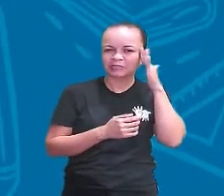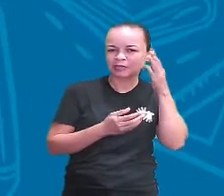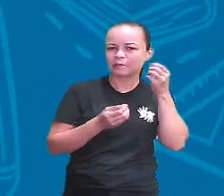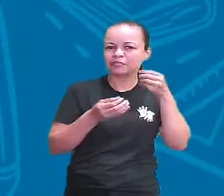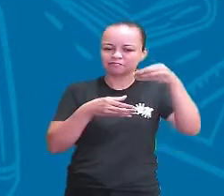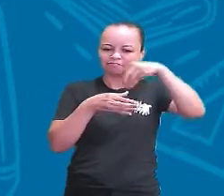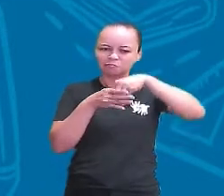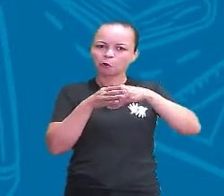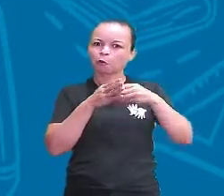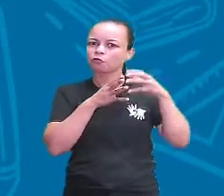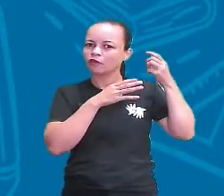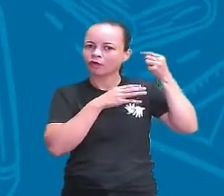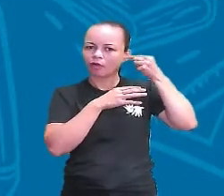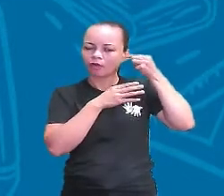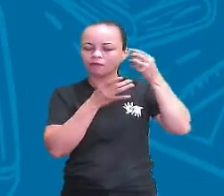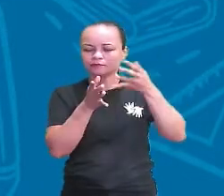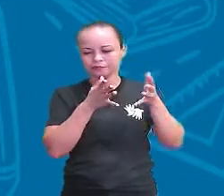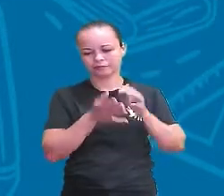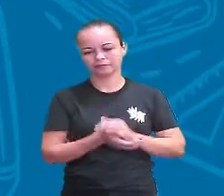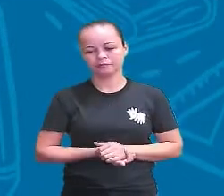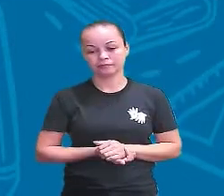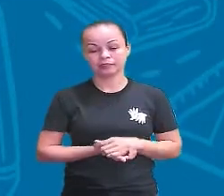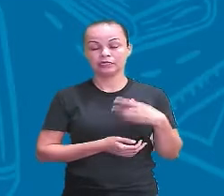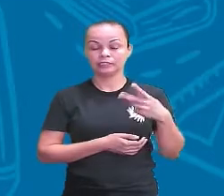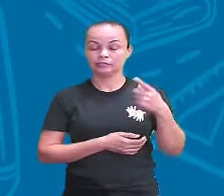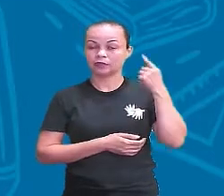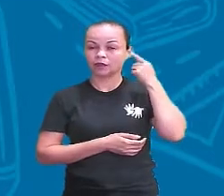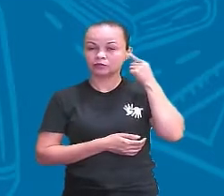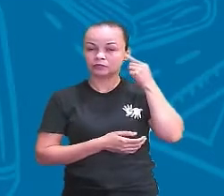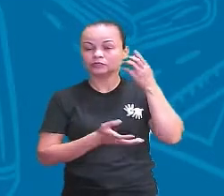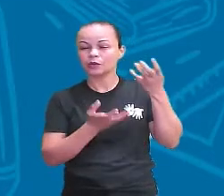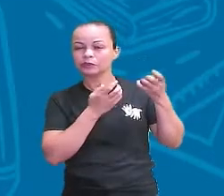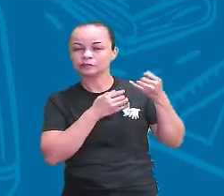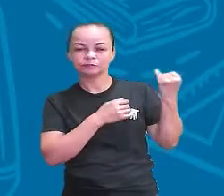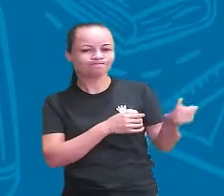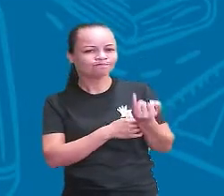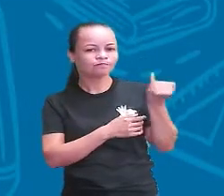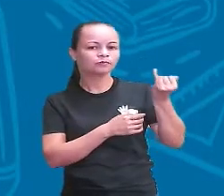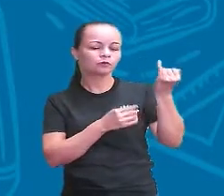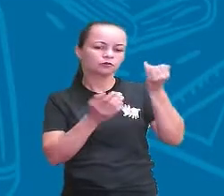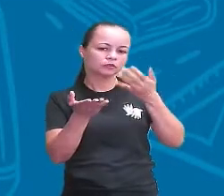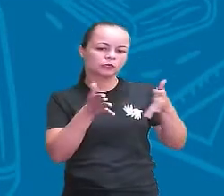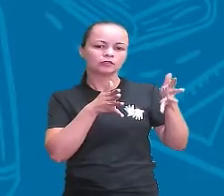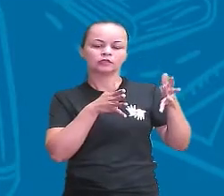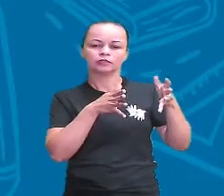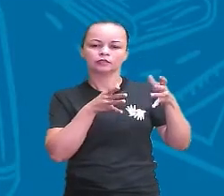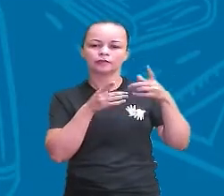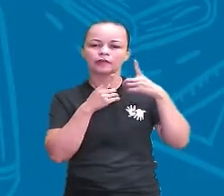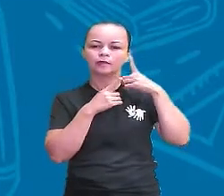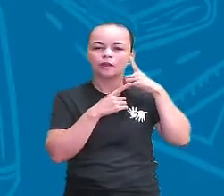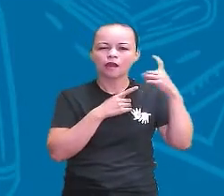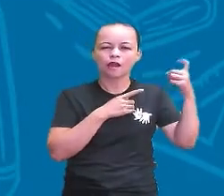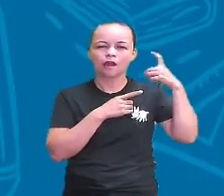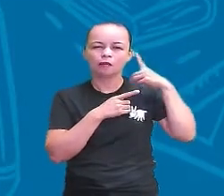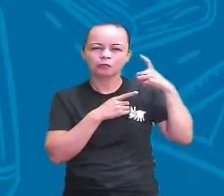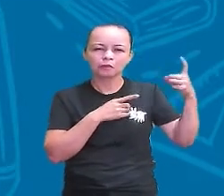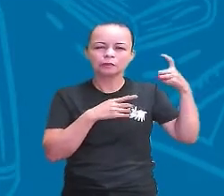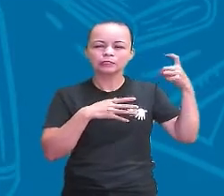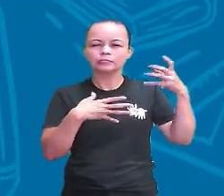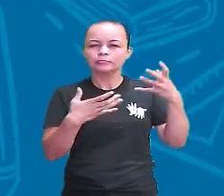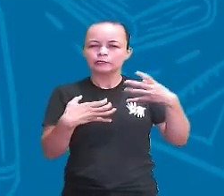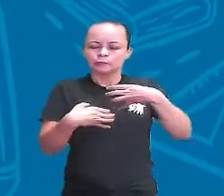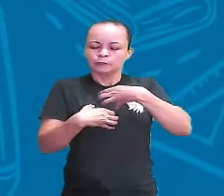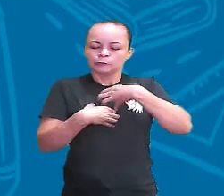Pois é. A audição é um sentido muito valioso, que permite a nós captarmos as ondas sonoras e, consequentemente,